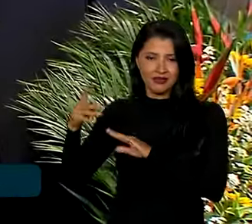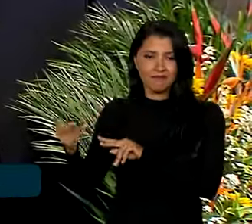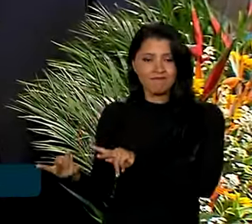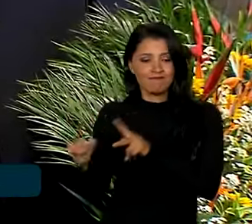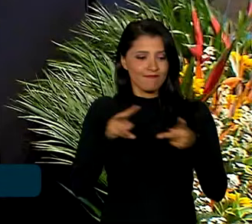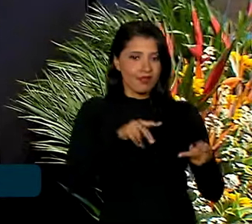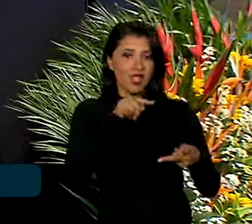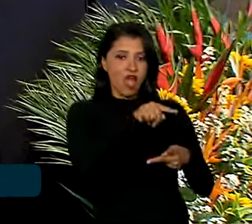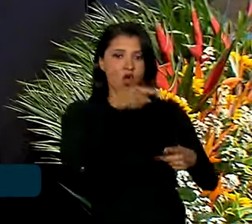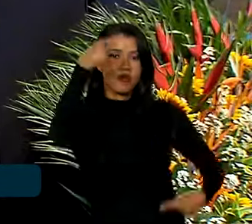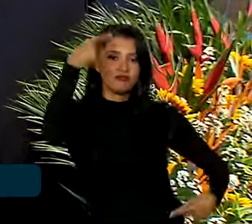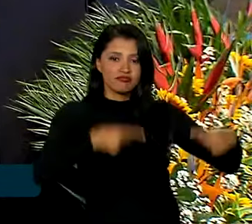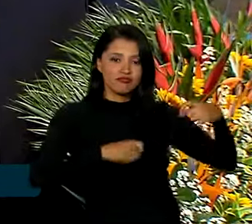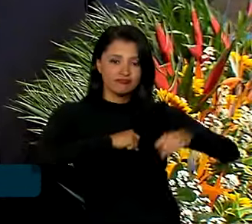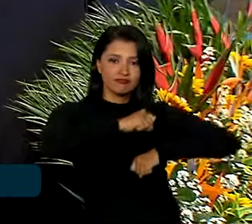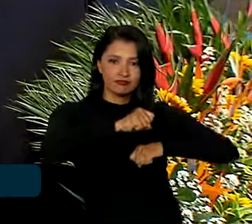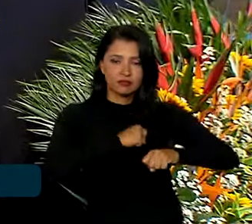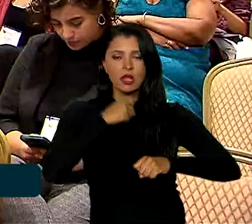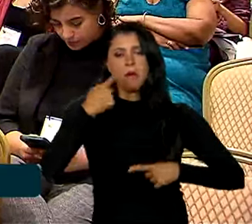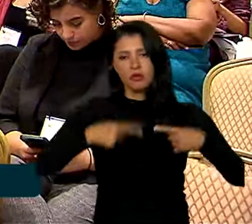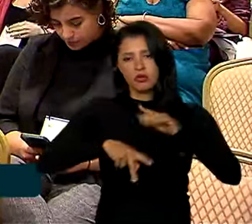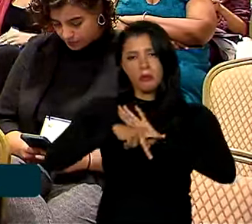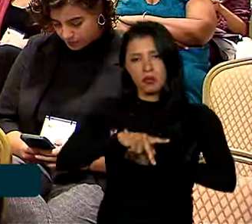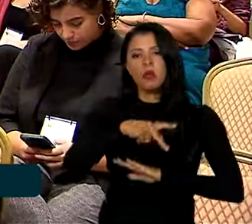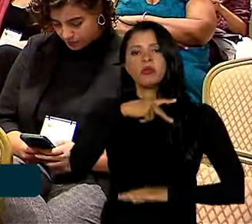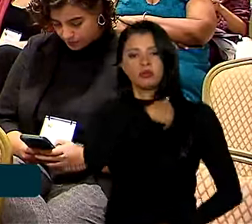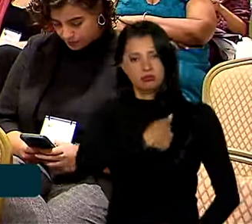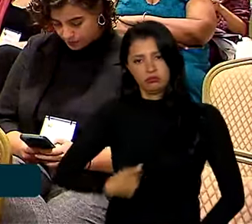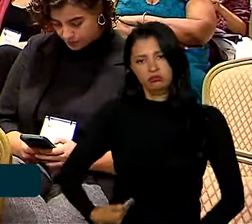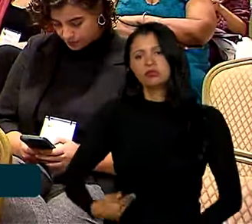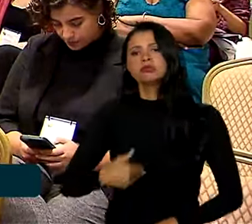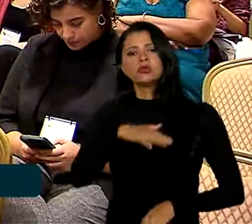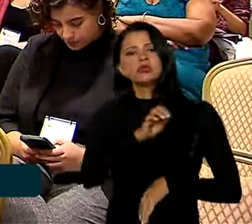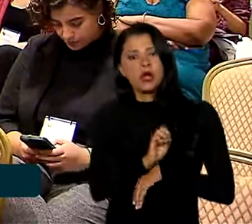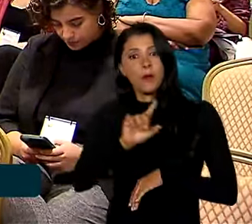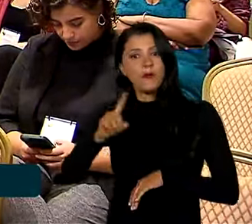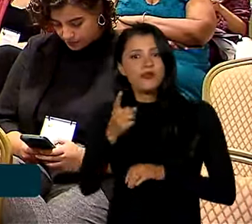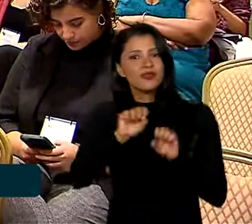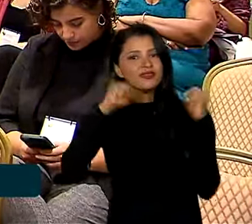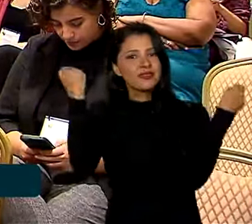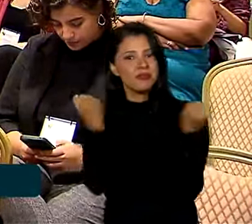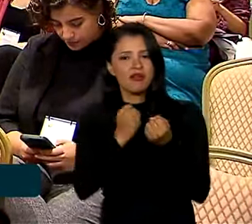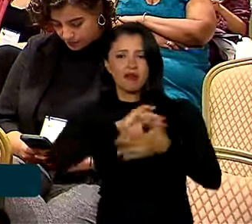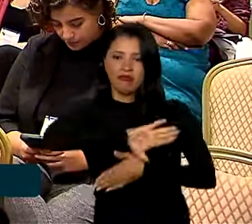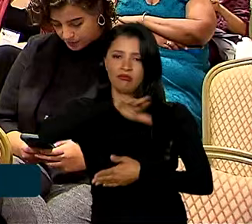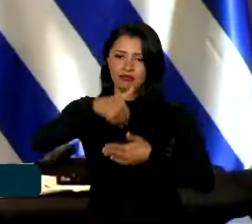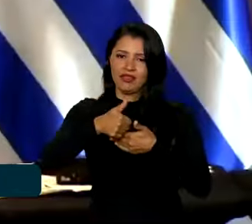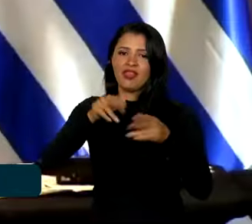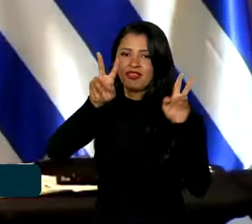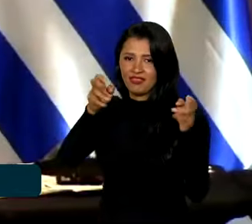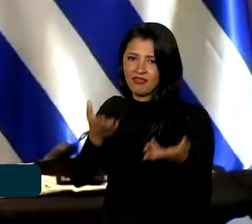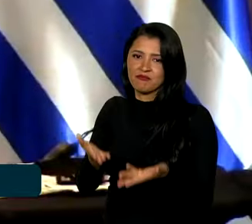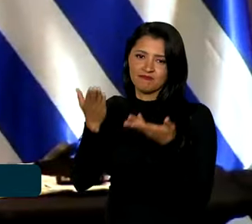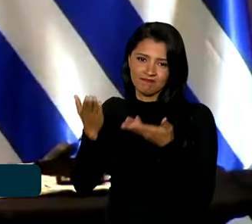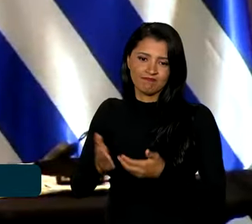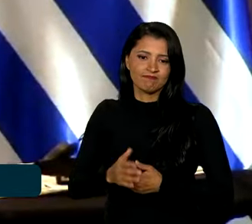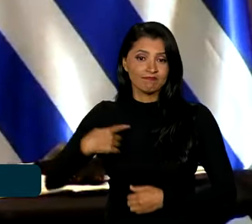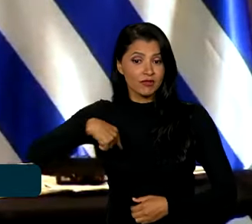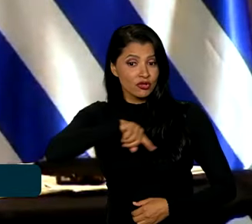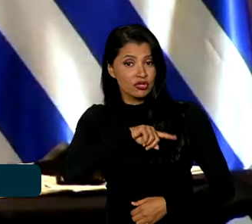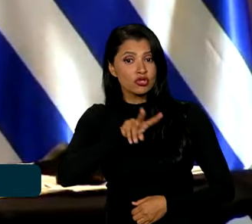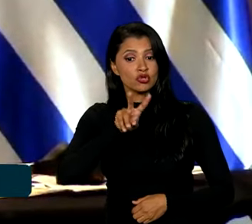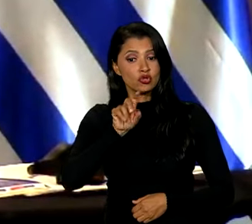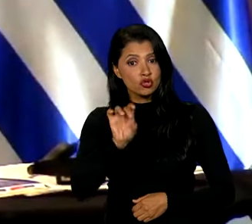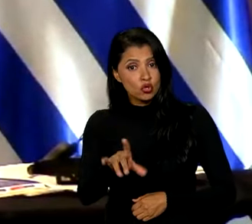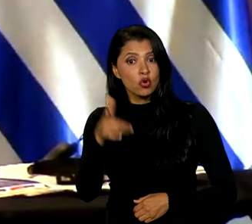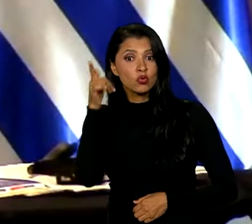debatido como política pública de Estado no primeiro seminário do Mercosul sobre o tema. A gente só vai ter